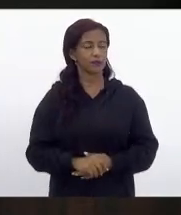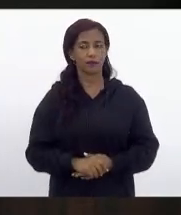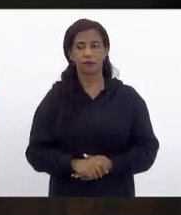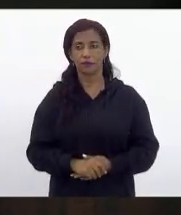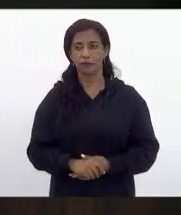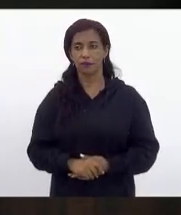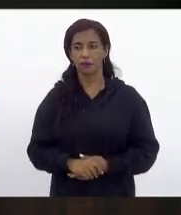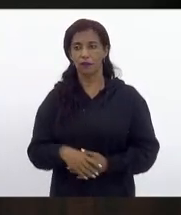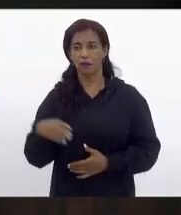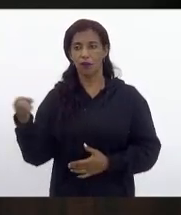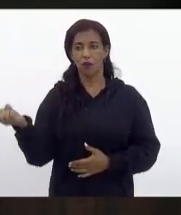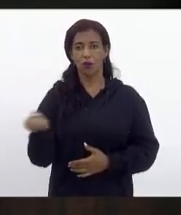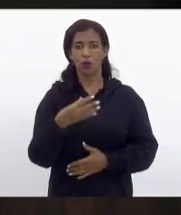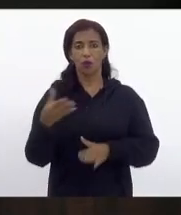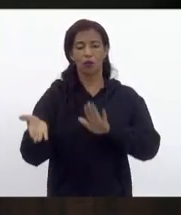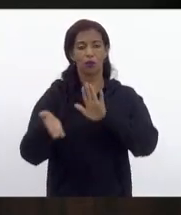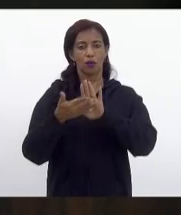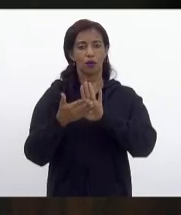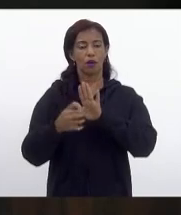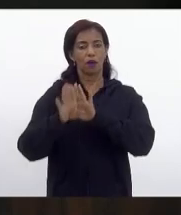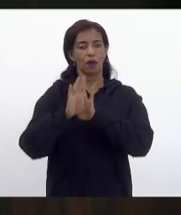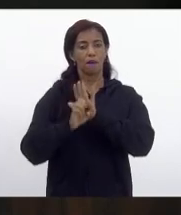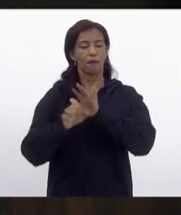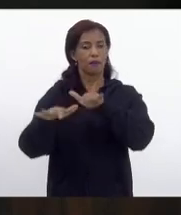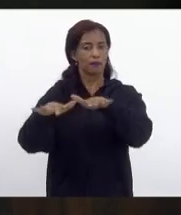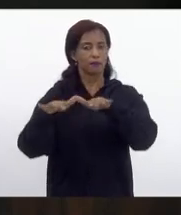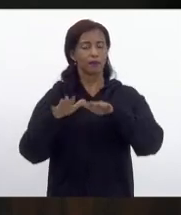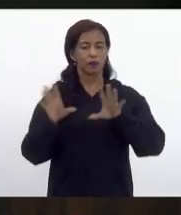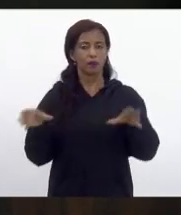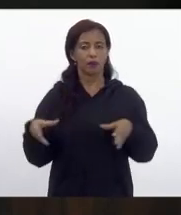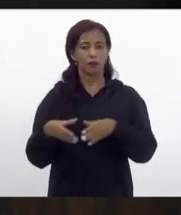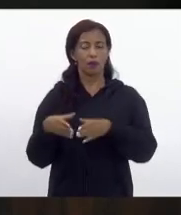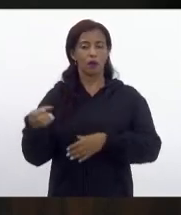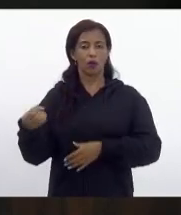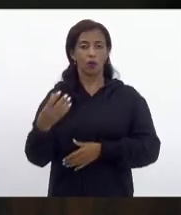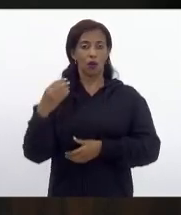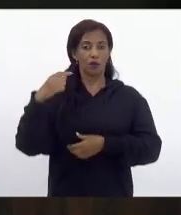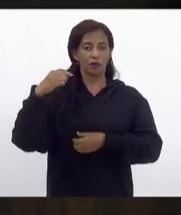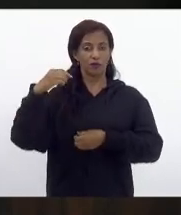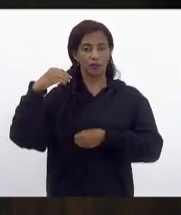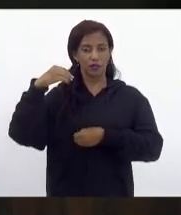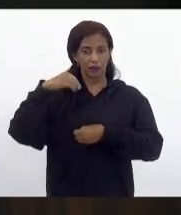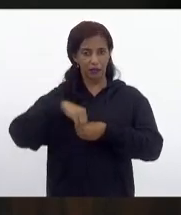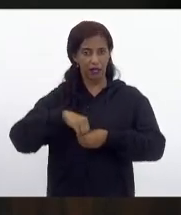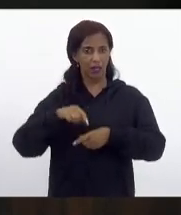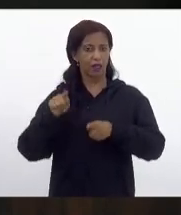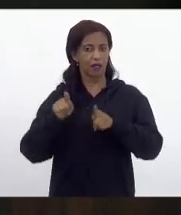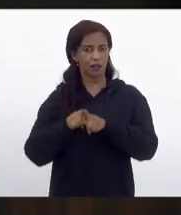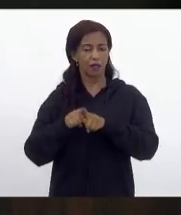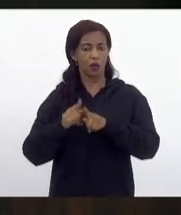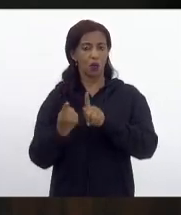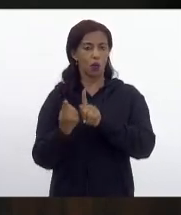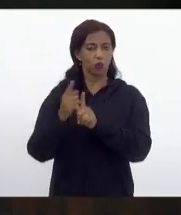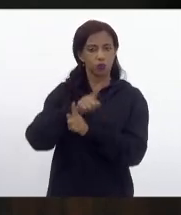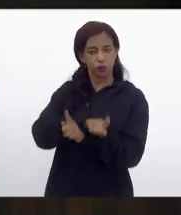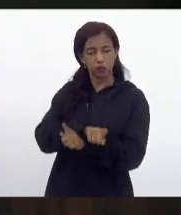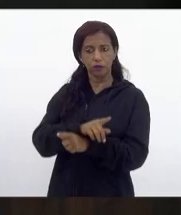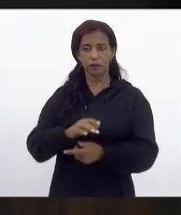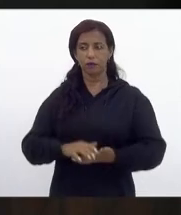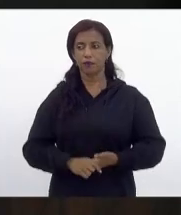Novo parecer à emenda de plenário da Comissão de Normas Internas e Proposições Externas contrário.